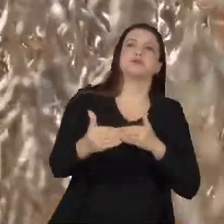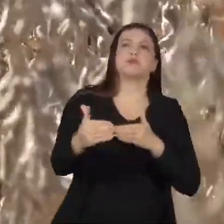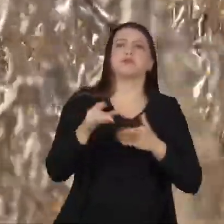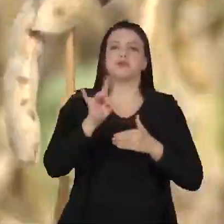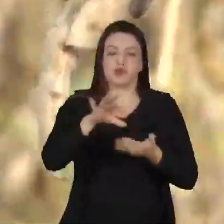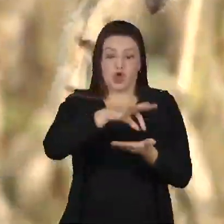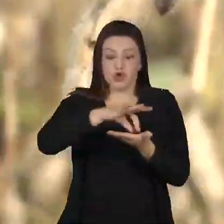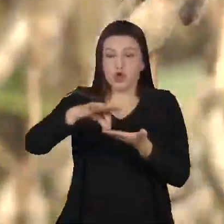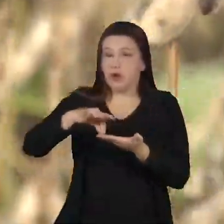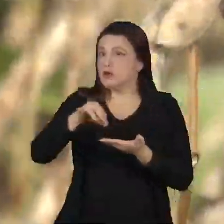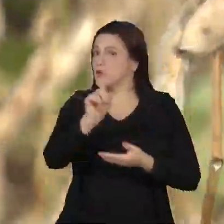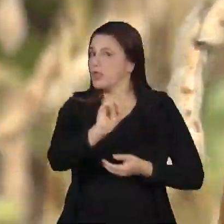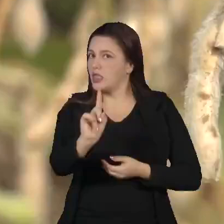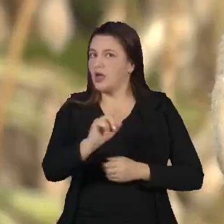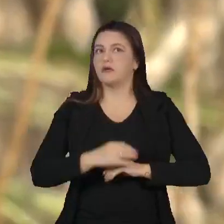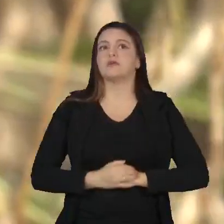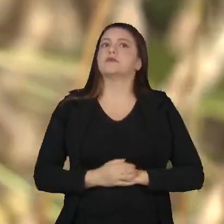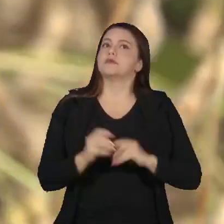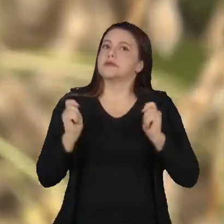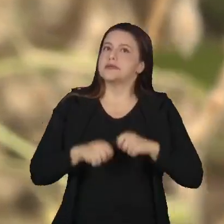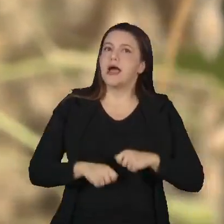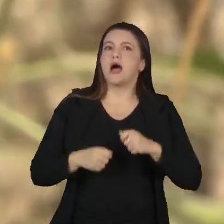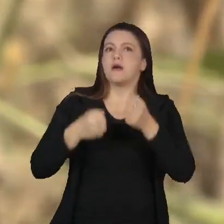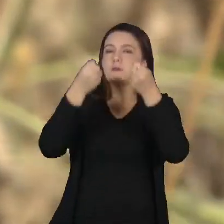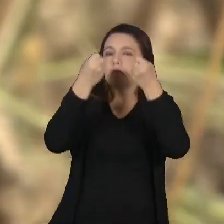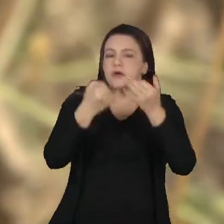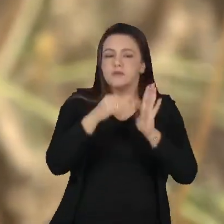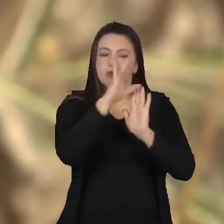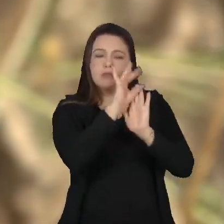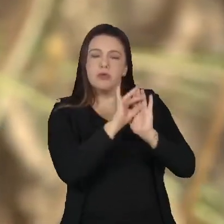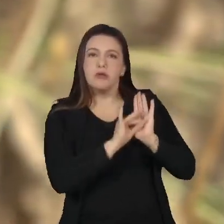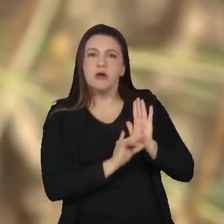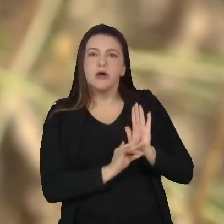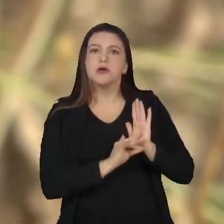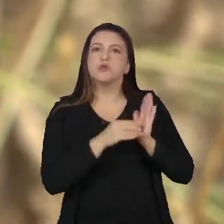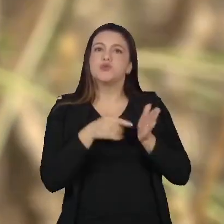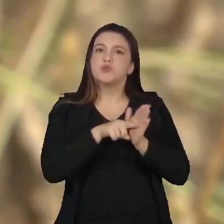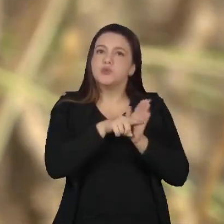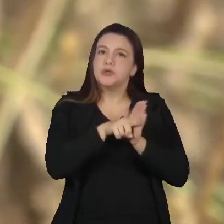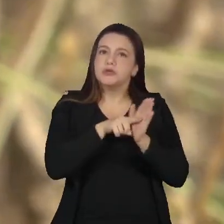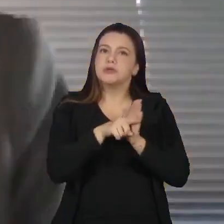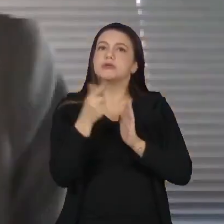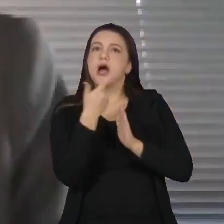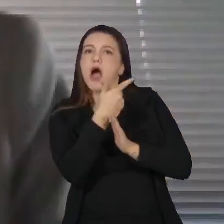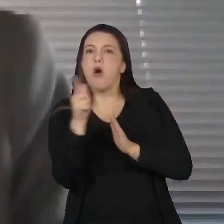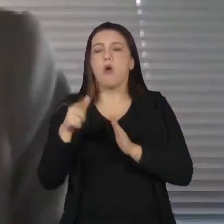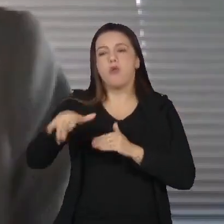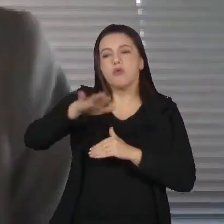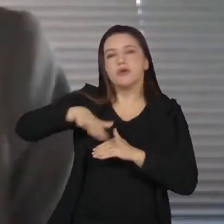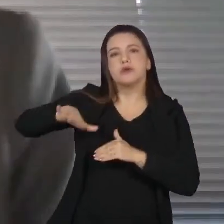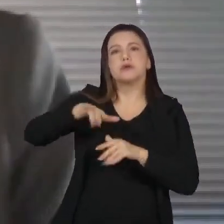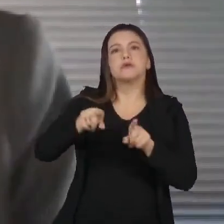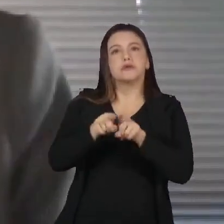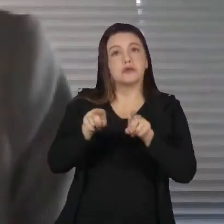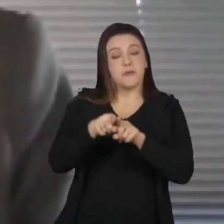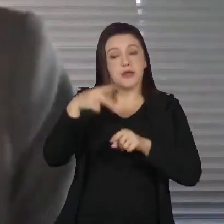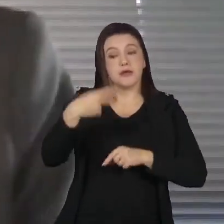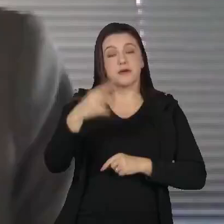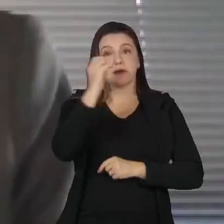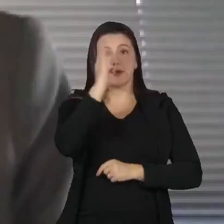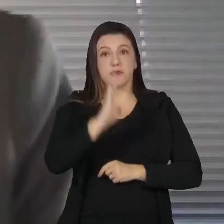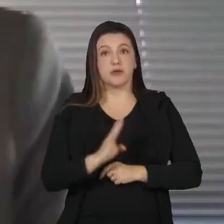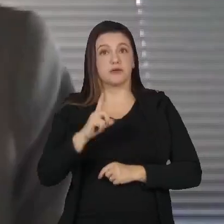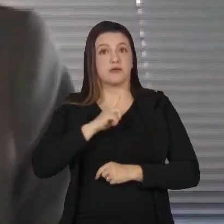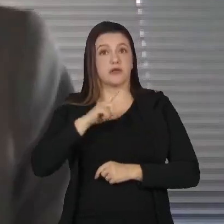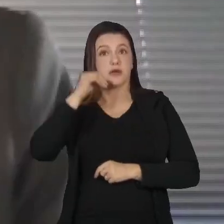com a soja. A possibilidade descrita no estudo também serve para várias outras culturas. Diversas áreas aqui no Brasil, tem uma